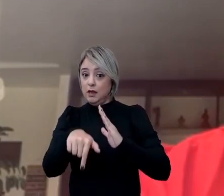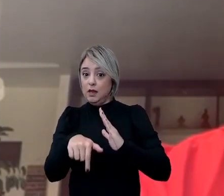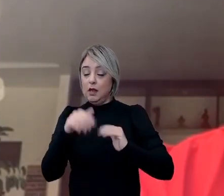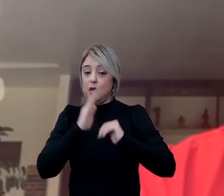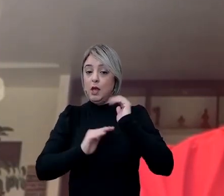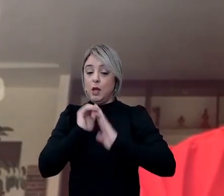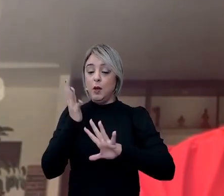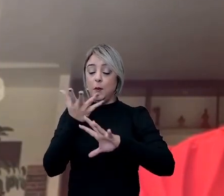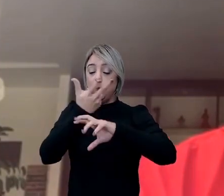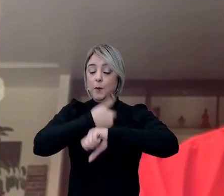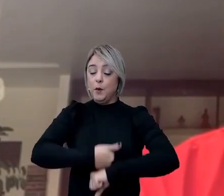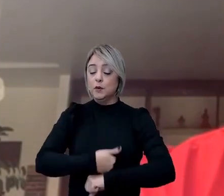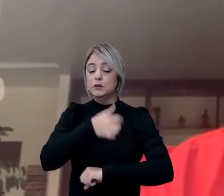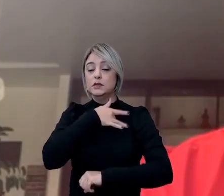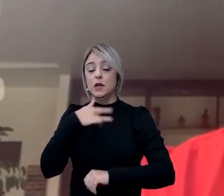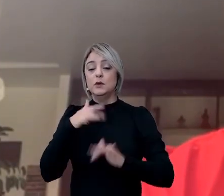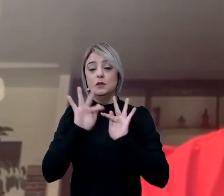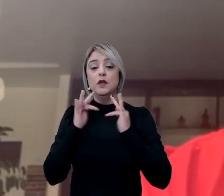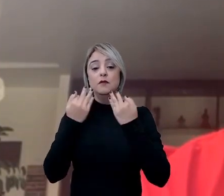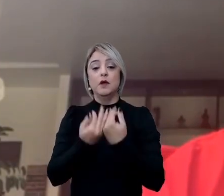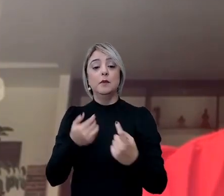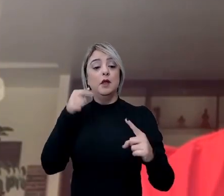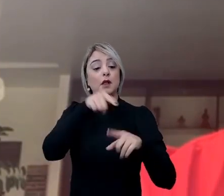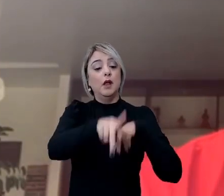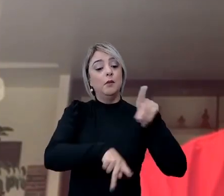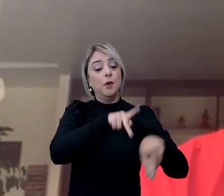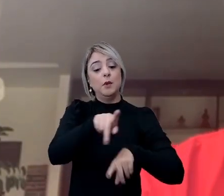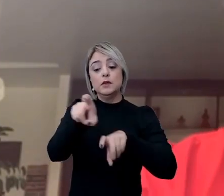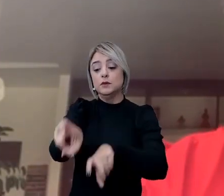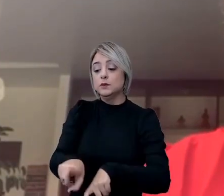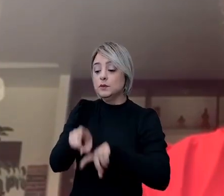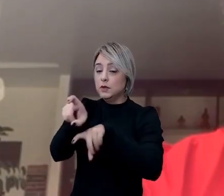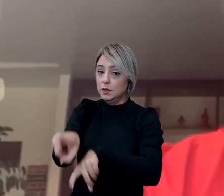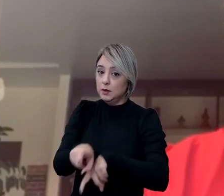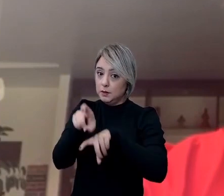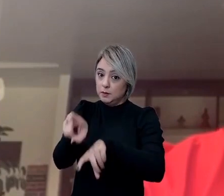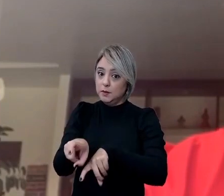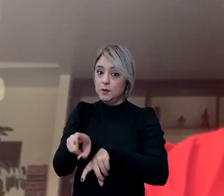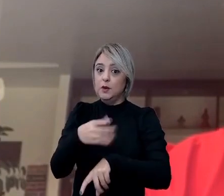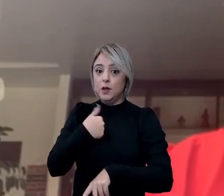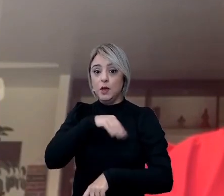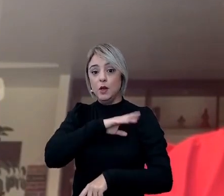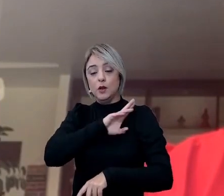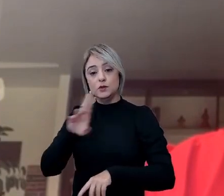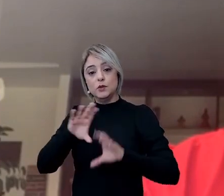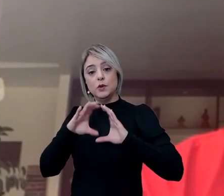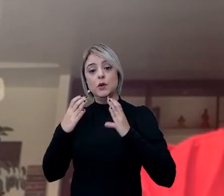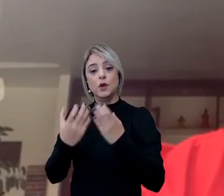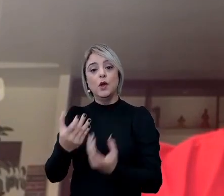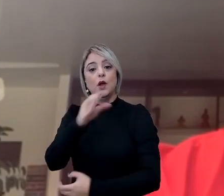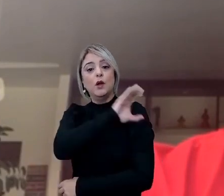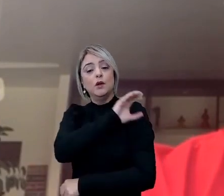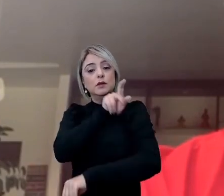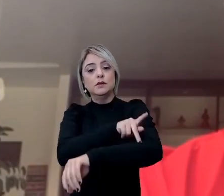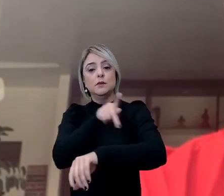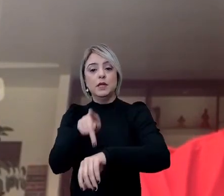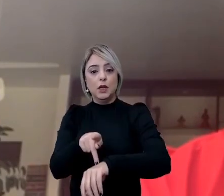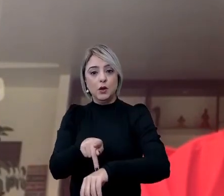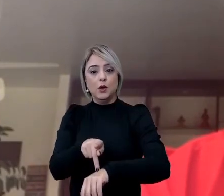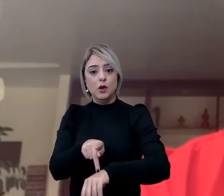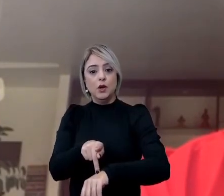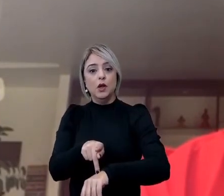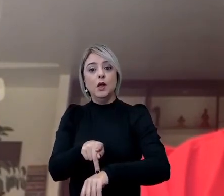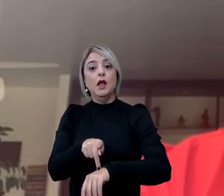multiprofissional em saúde da família, com ênfase nas populações do campo, em nome de nosso coletivo da coordenação pedagógica